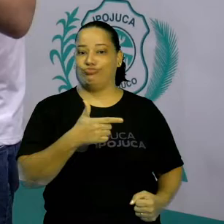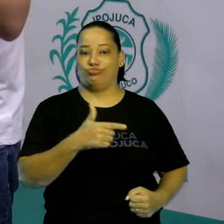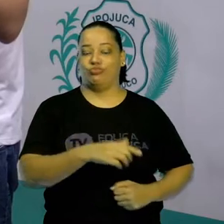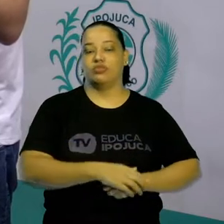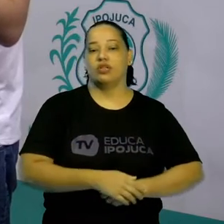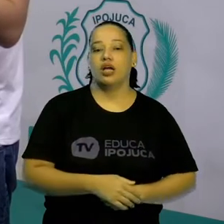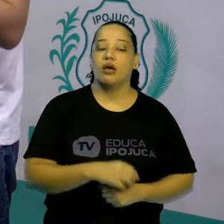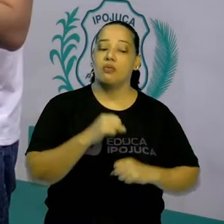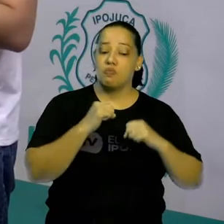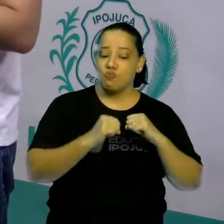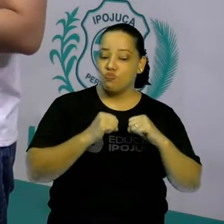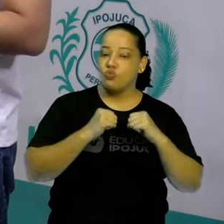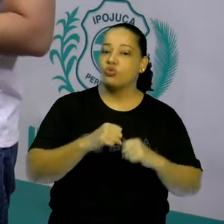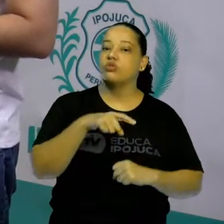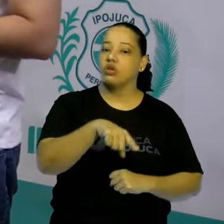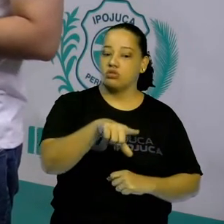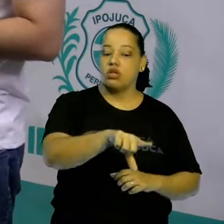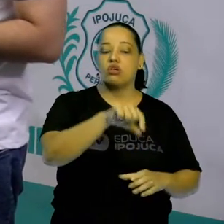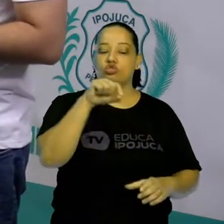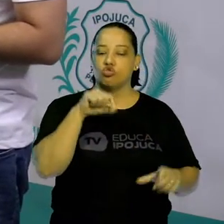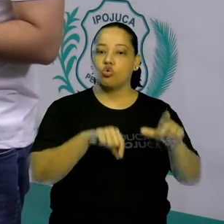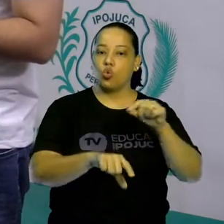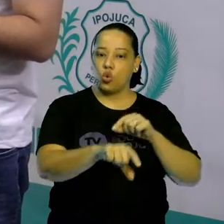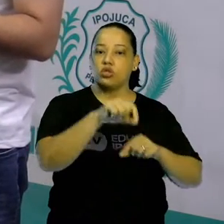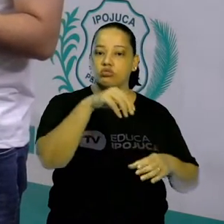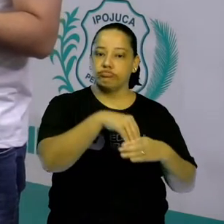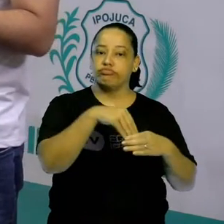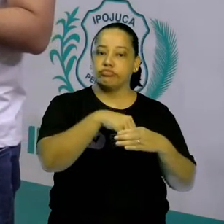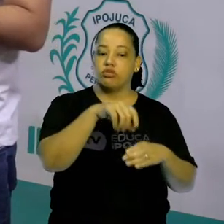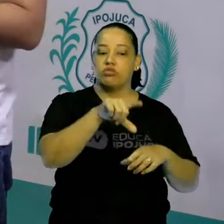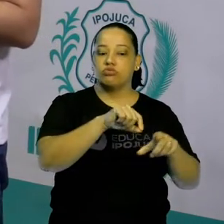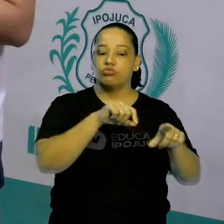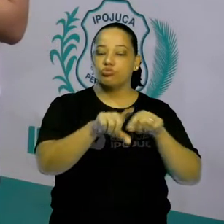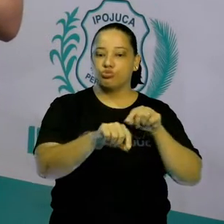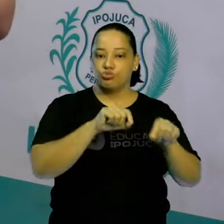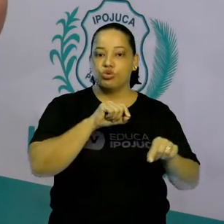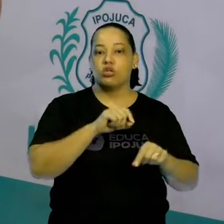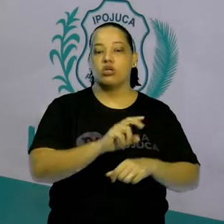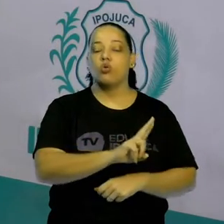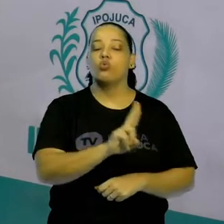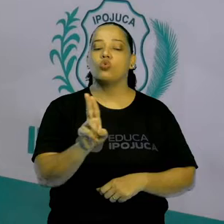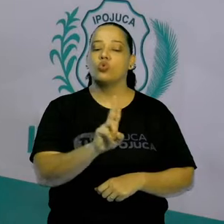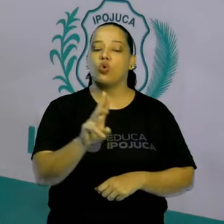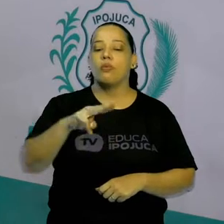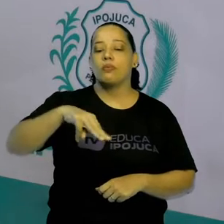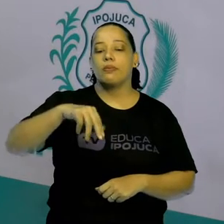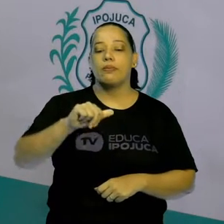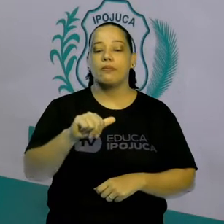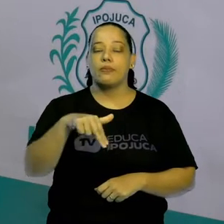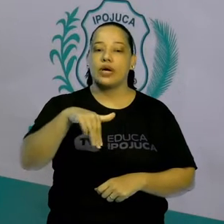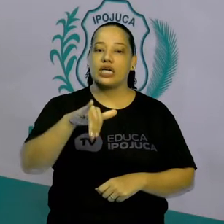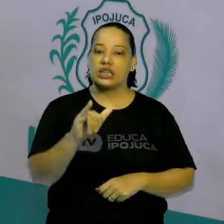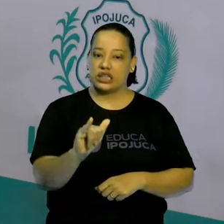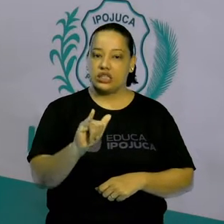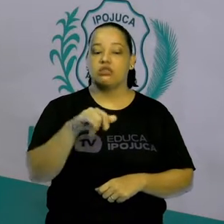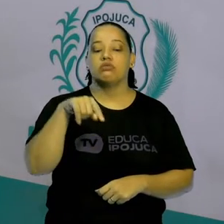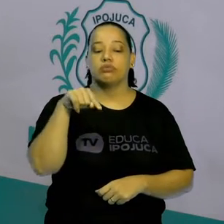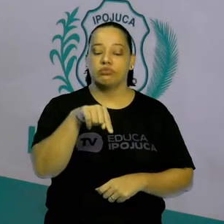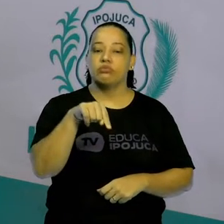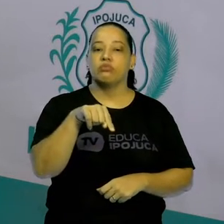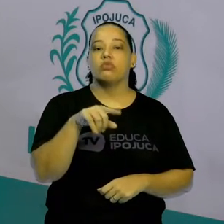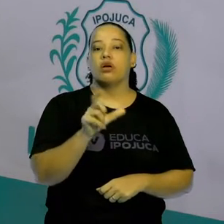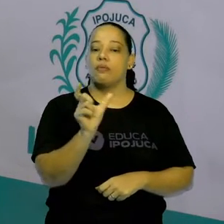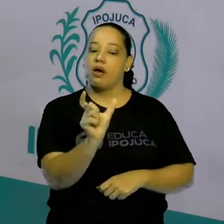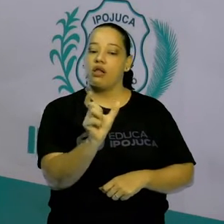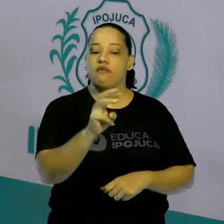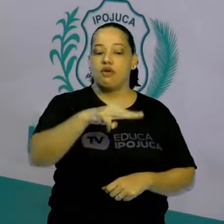ele poderia ser eleito, tá certo? O nome desse rei era Mami, tá? Então, o Mami, o